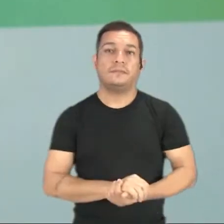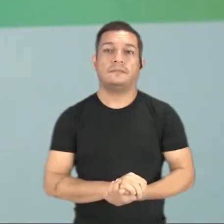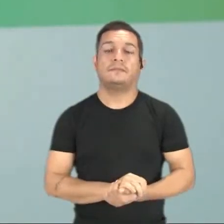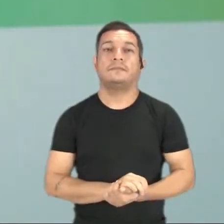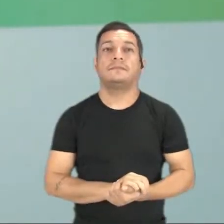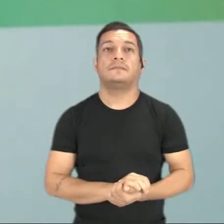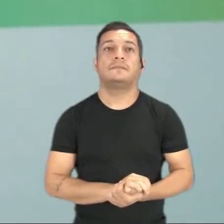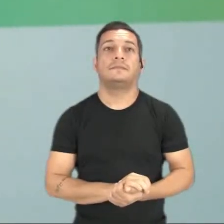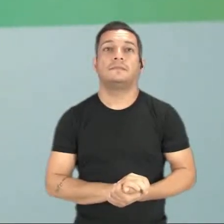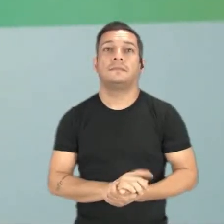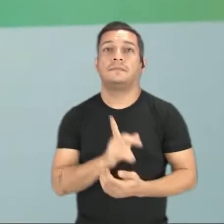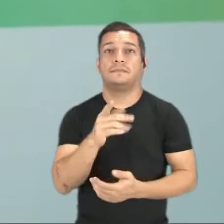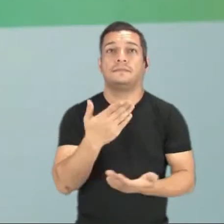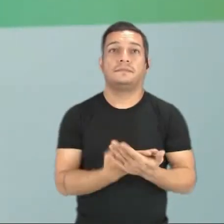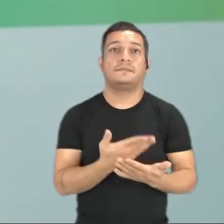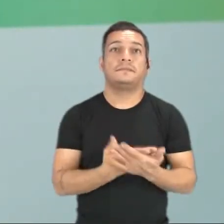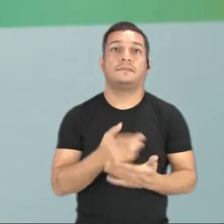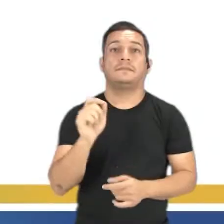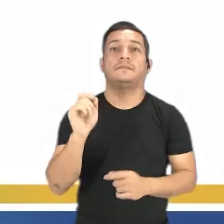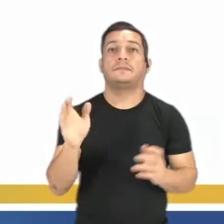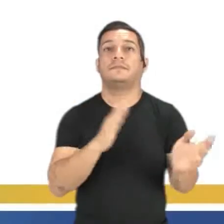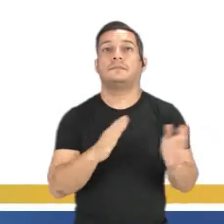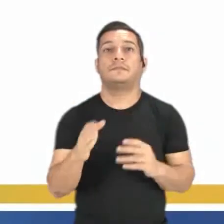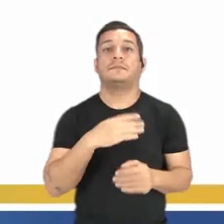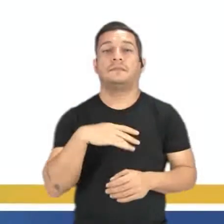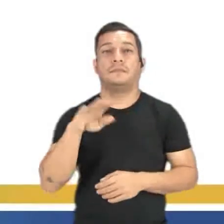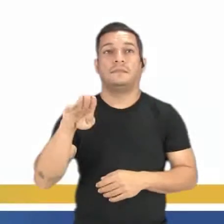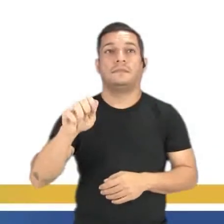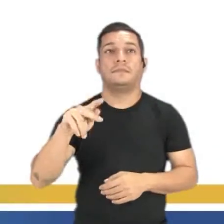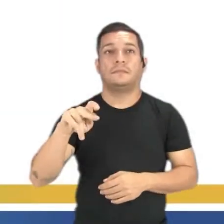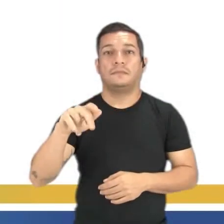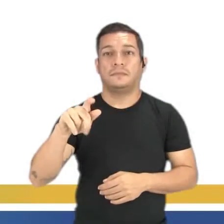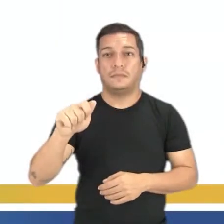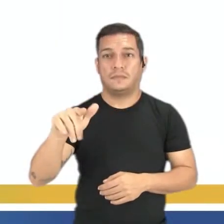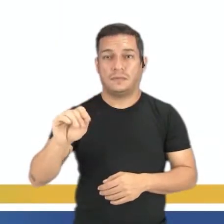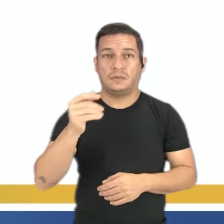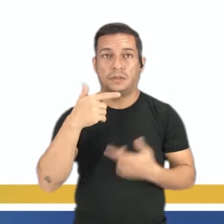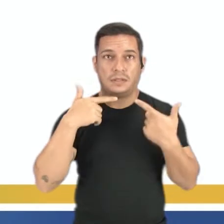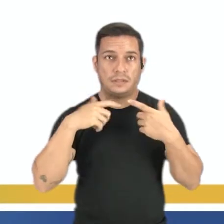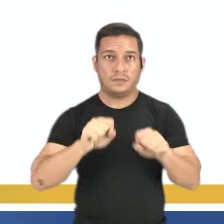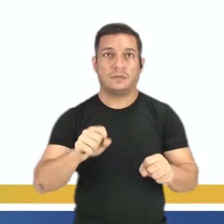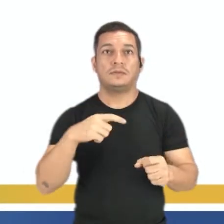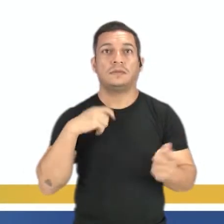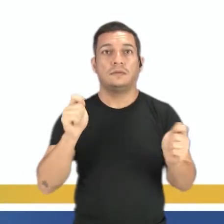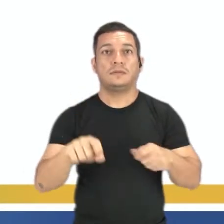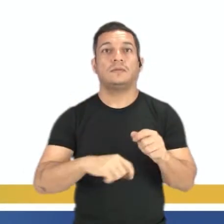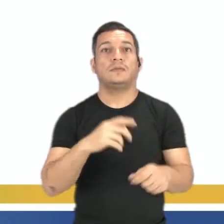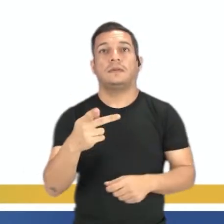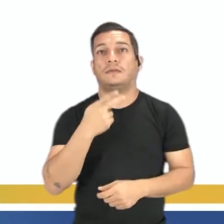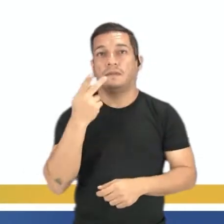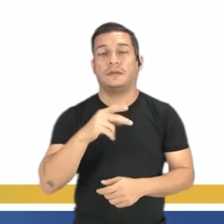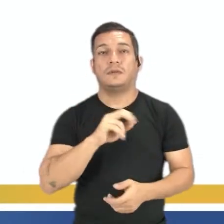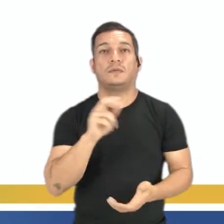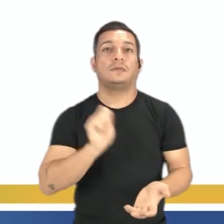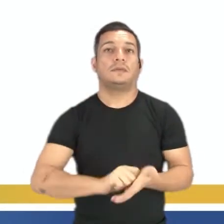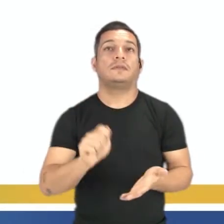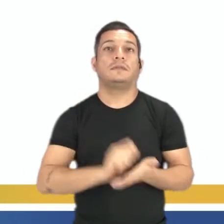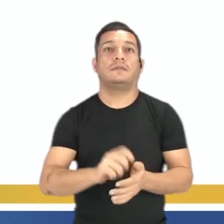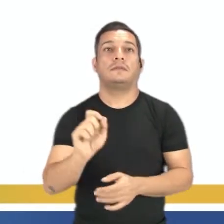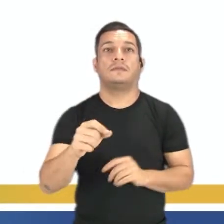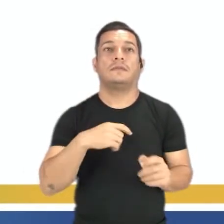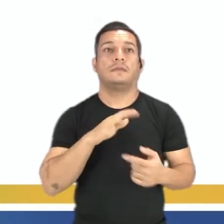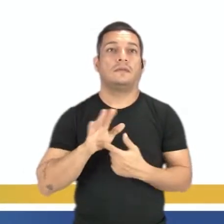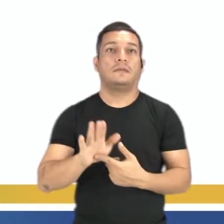A estilística estuda os processos de manipulação da linguagem, que permitem a quem fala ou escreve